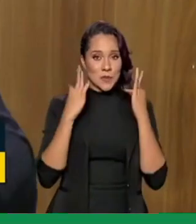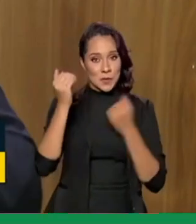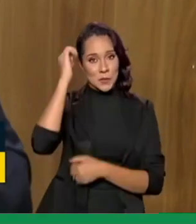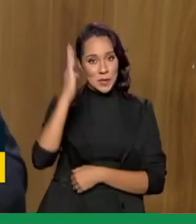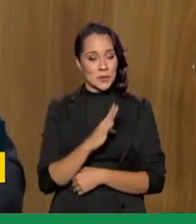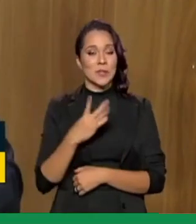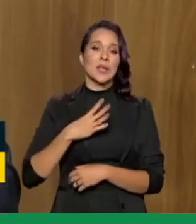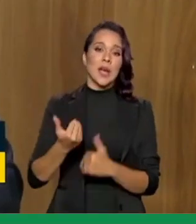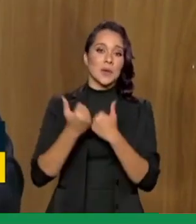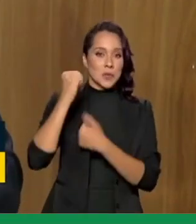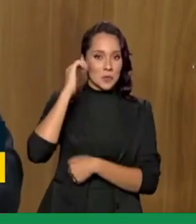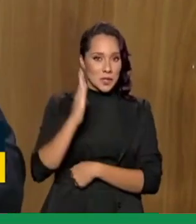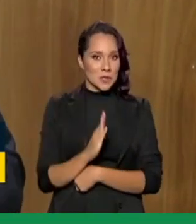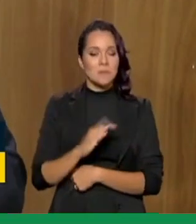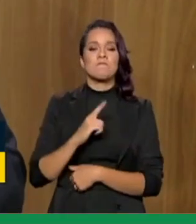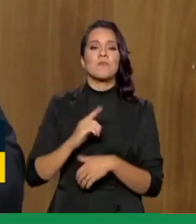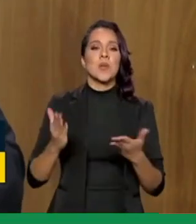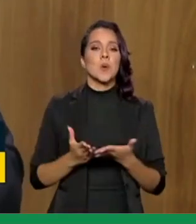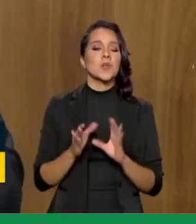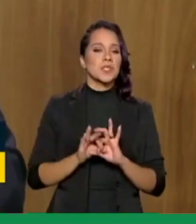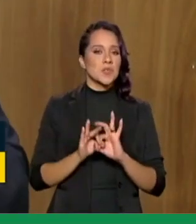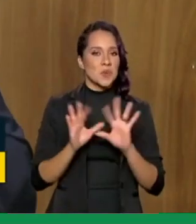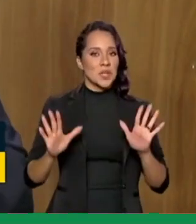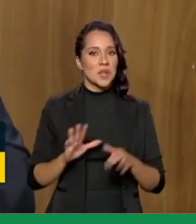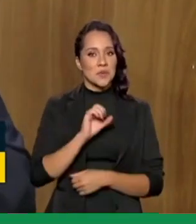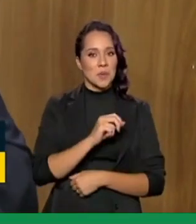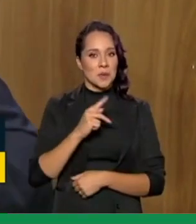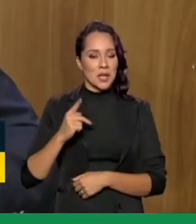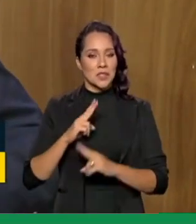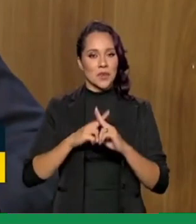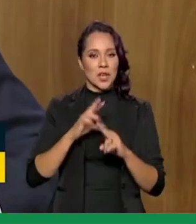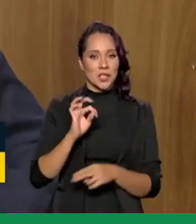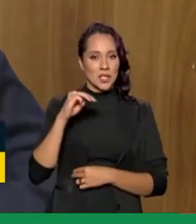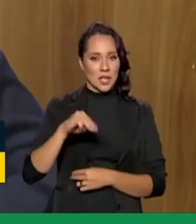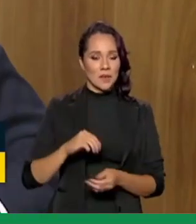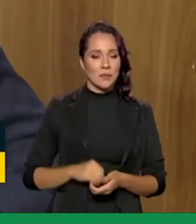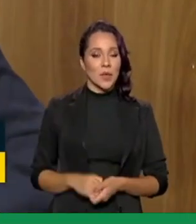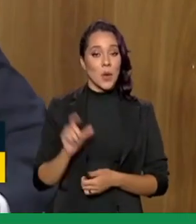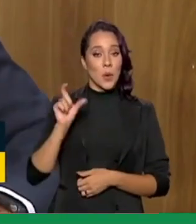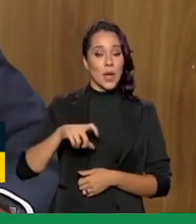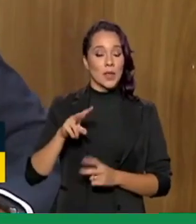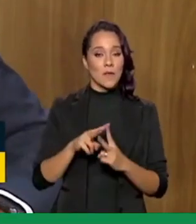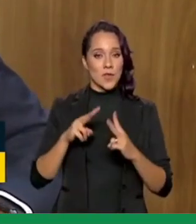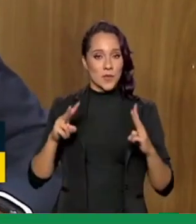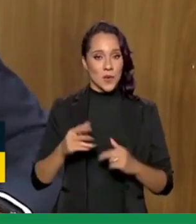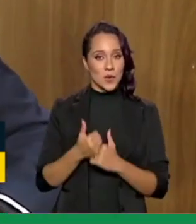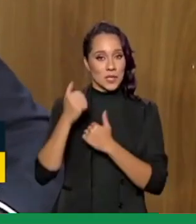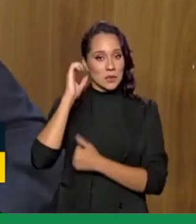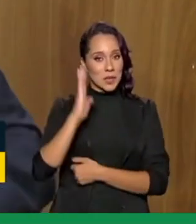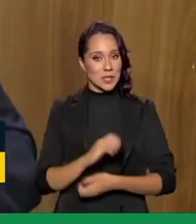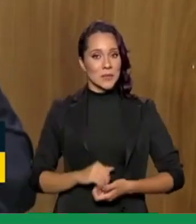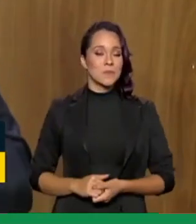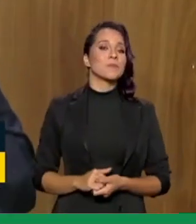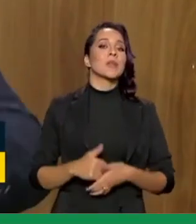que recebem o Auxílio Brasil tem hoje disponível no aplicativo Caixa Tem o cartão virtual do Auxílio Brasil